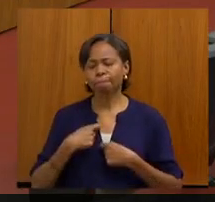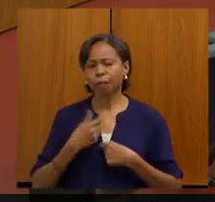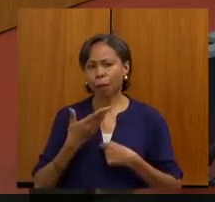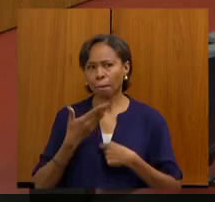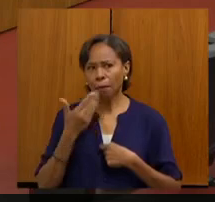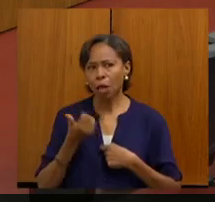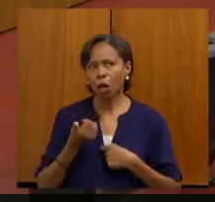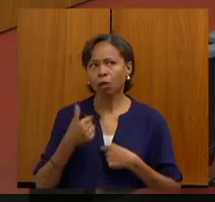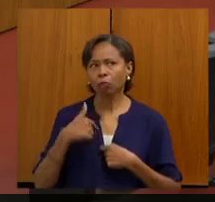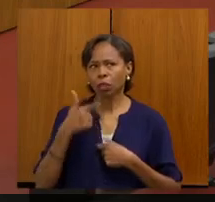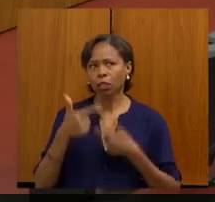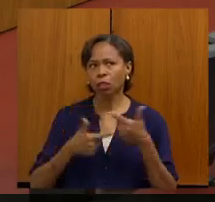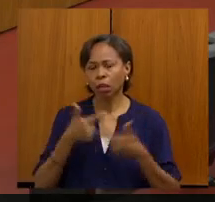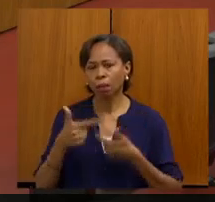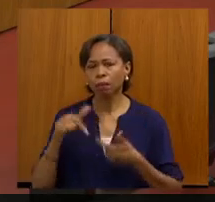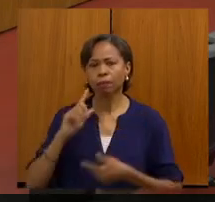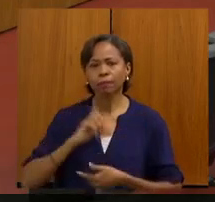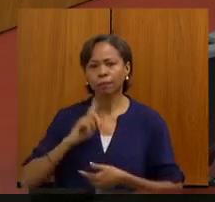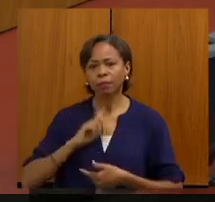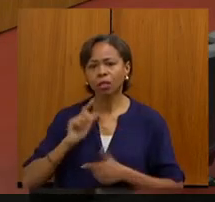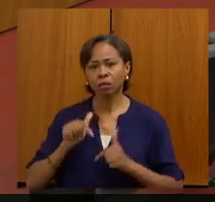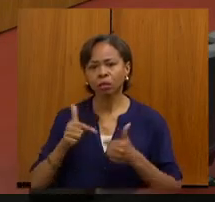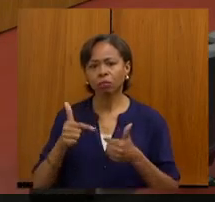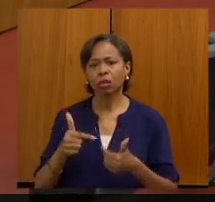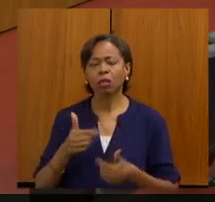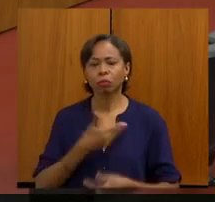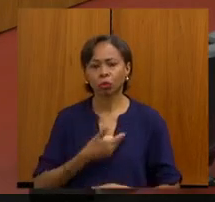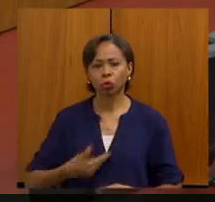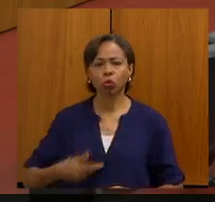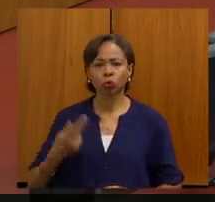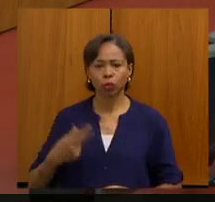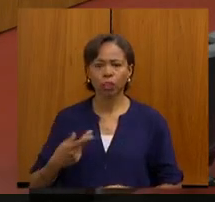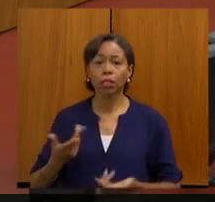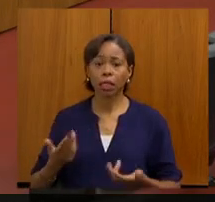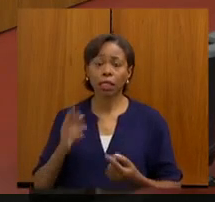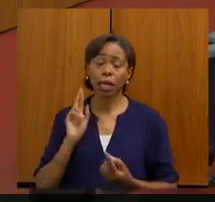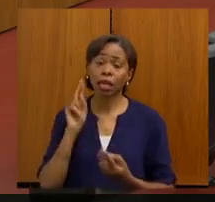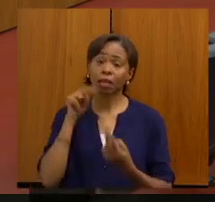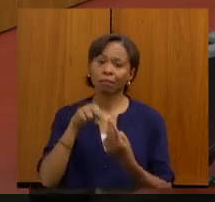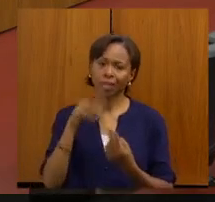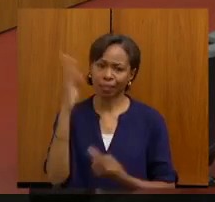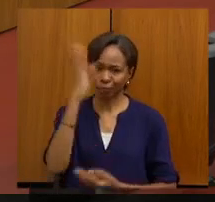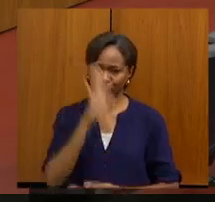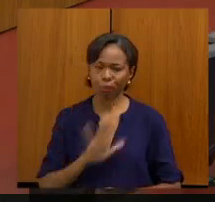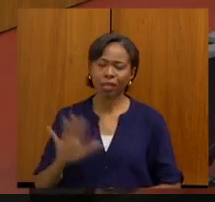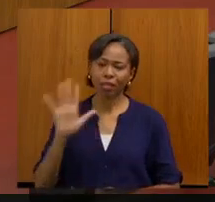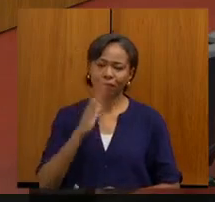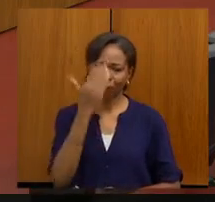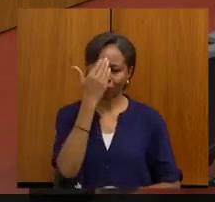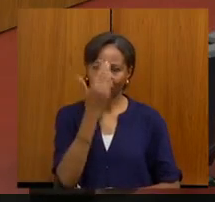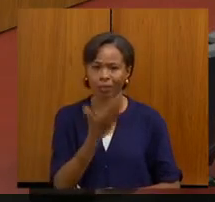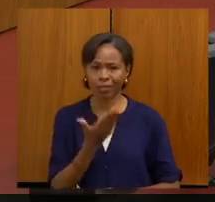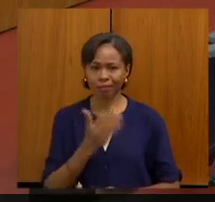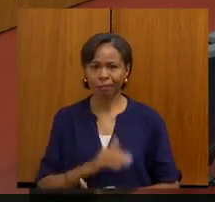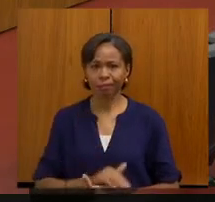pela Minas Gerais, melhor, pelo Estado de referência a nível Brasil. Muito obrigado, doutor Wilson.